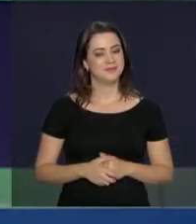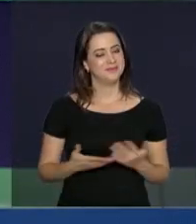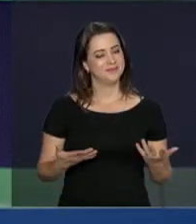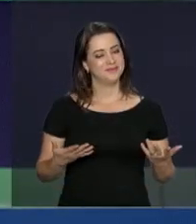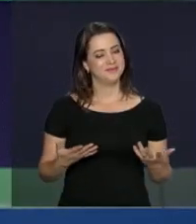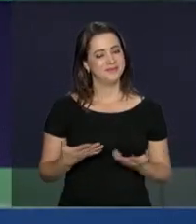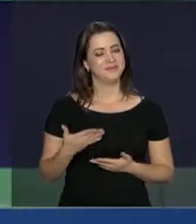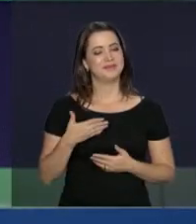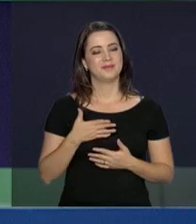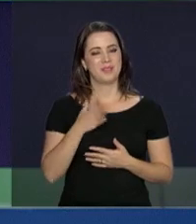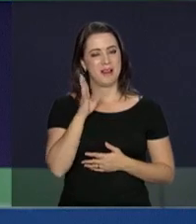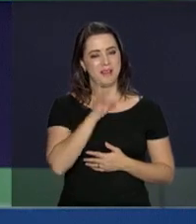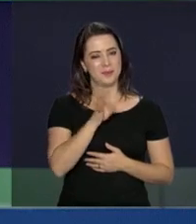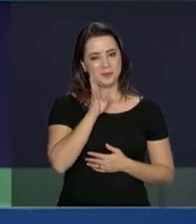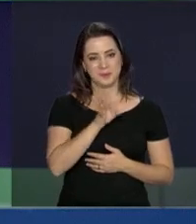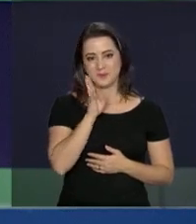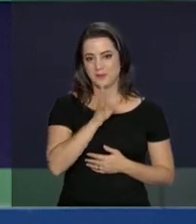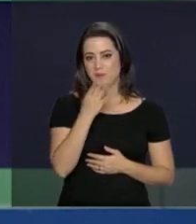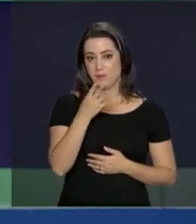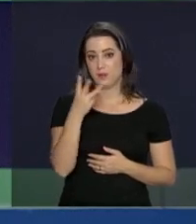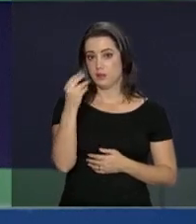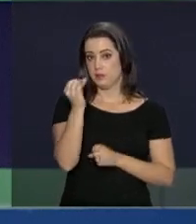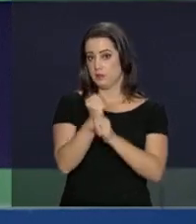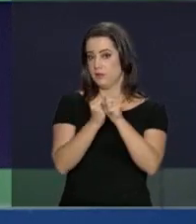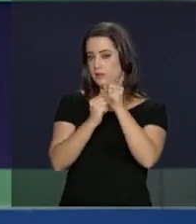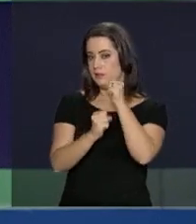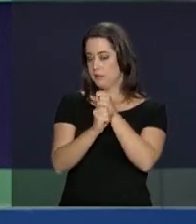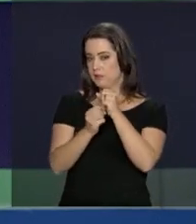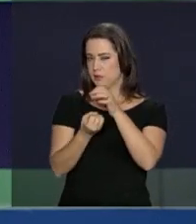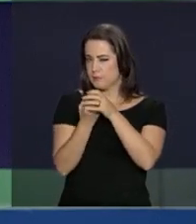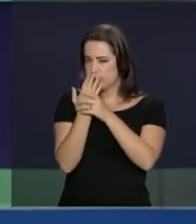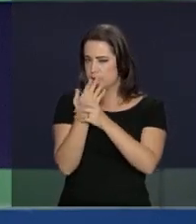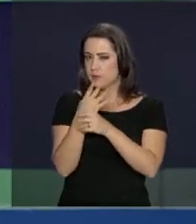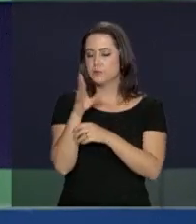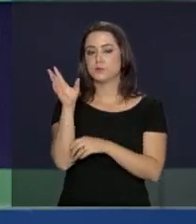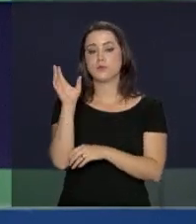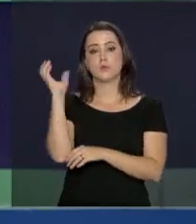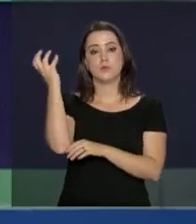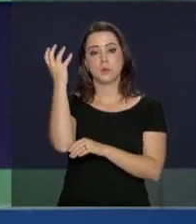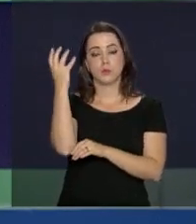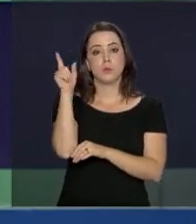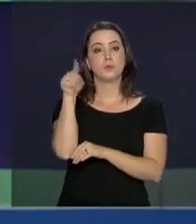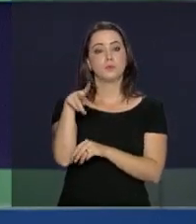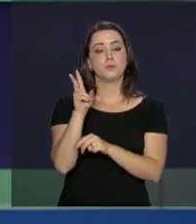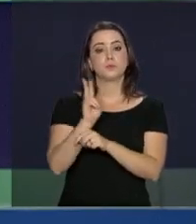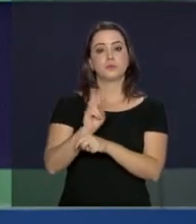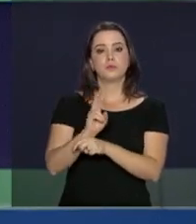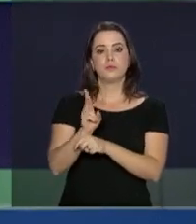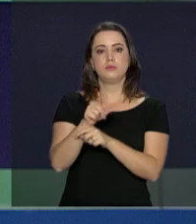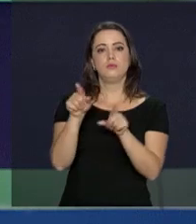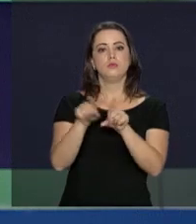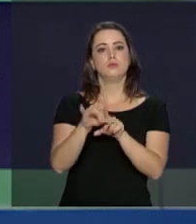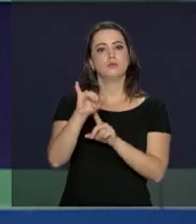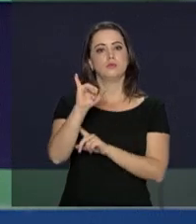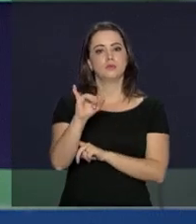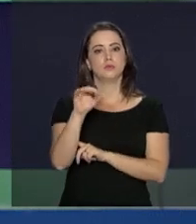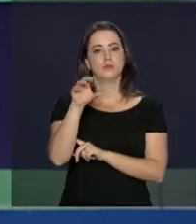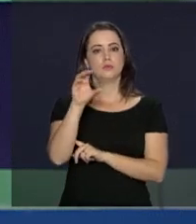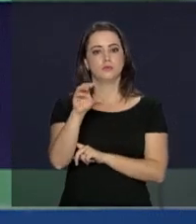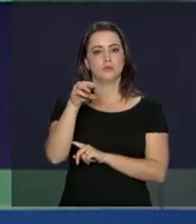Bacana, não acha? Então, criado há 30 anos, o Parque Nacional Marítimo é fiscalizado e protegido pelo Instituto Chico Mendes da